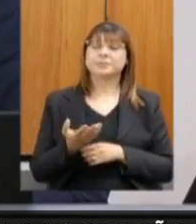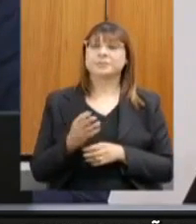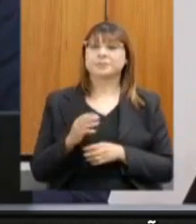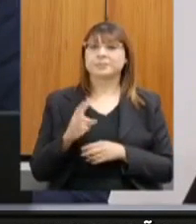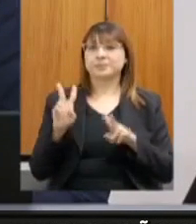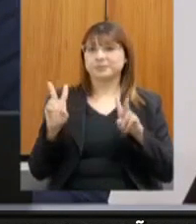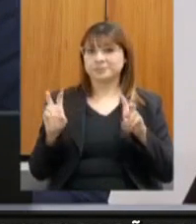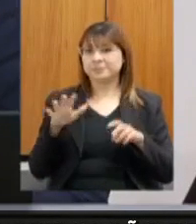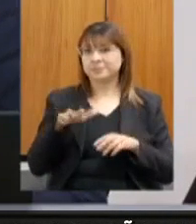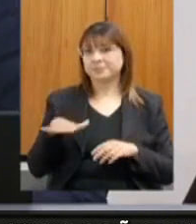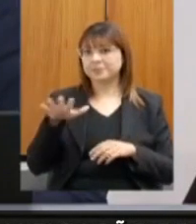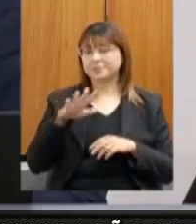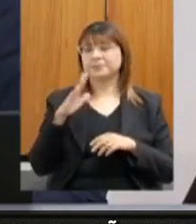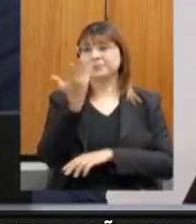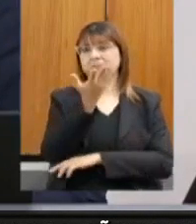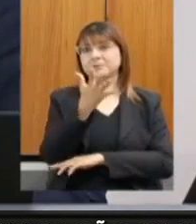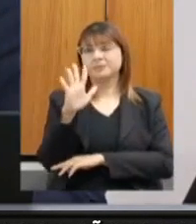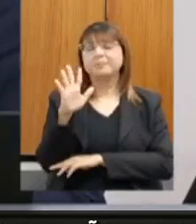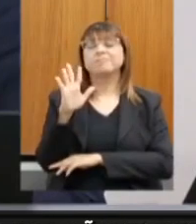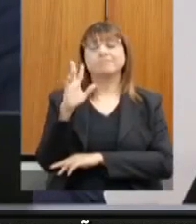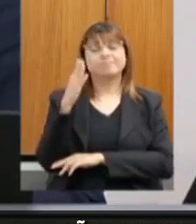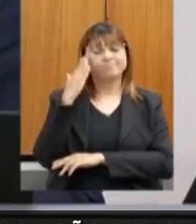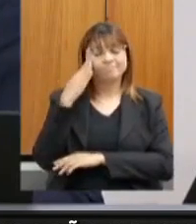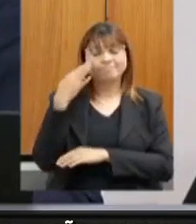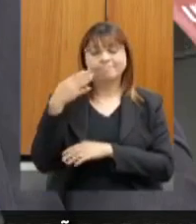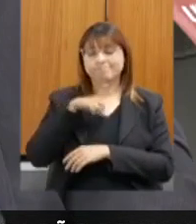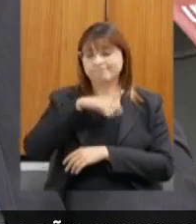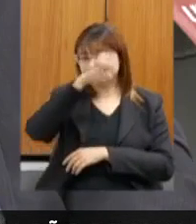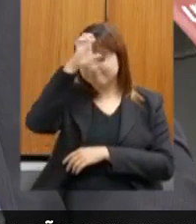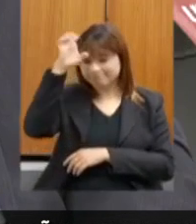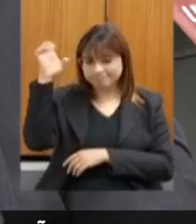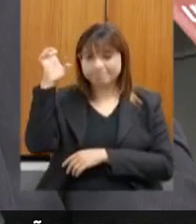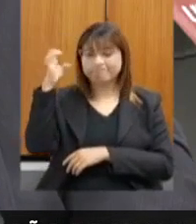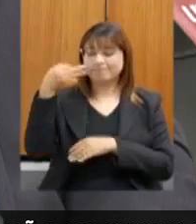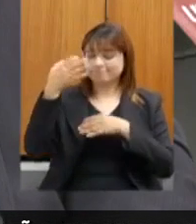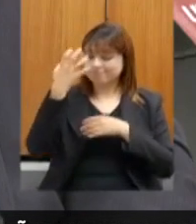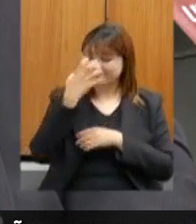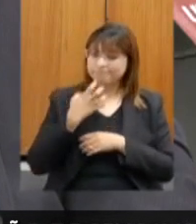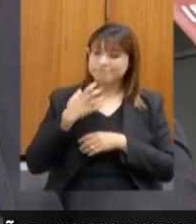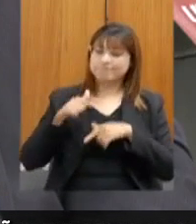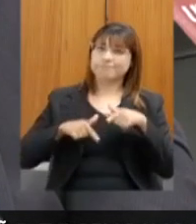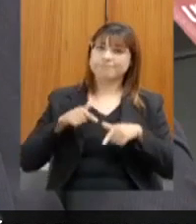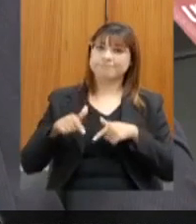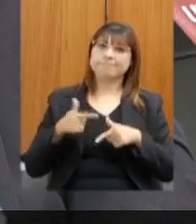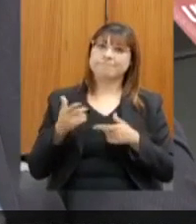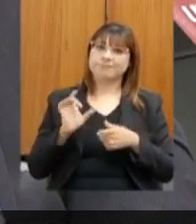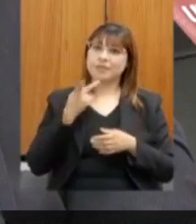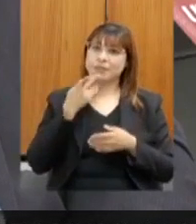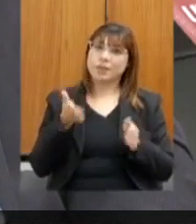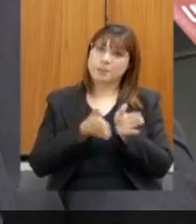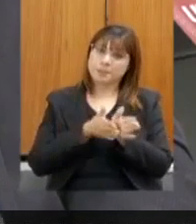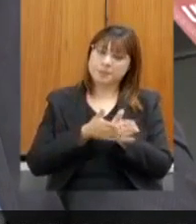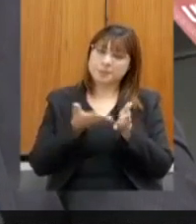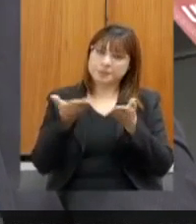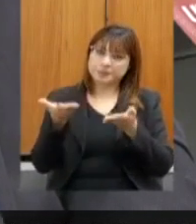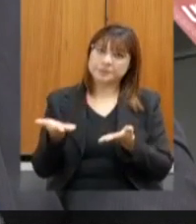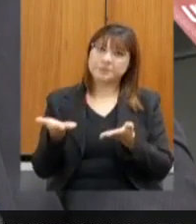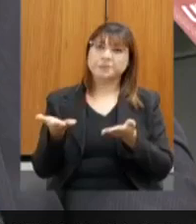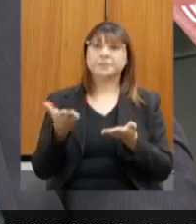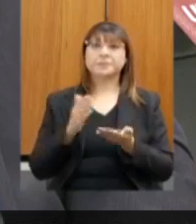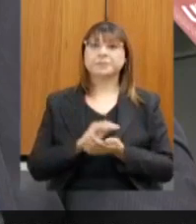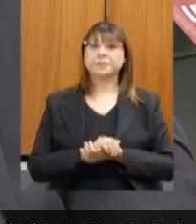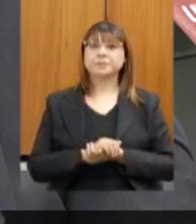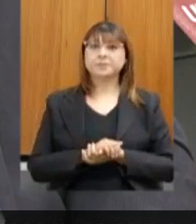que desempenhará esse trabalho com muita ética, com muita seriedade. Então, eu quero fazer esses comentários e parabenizar por